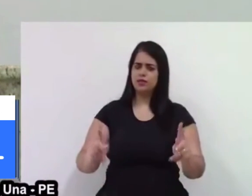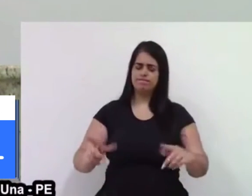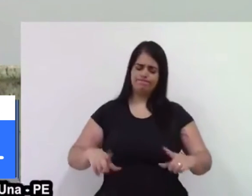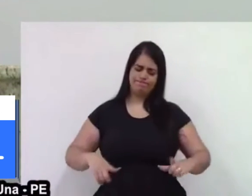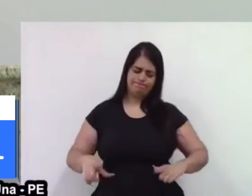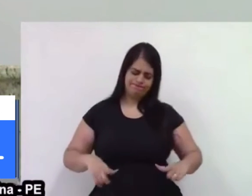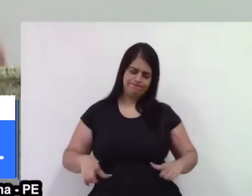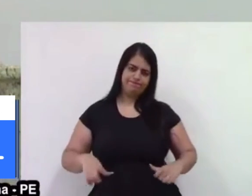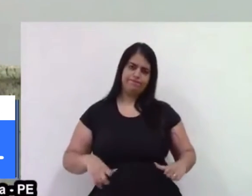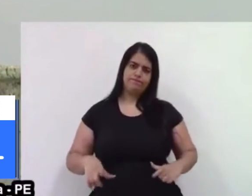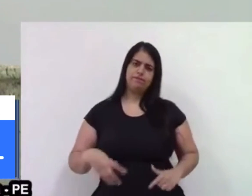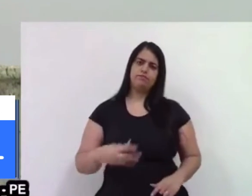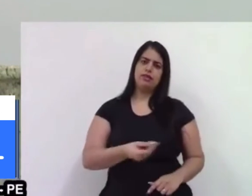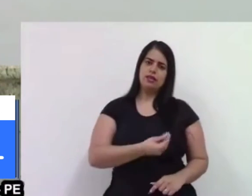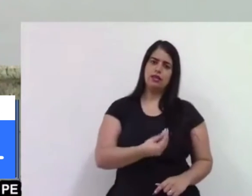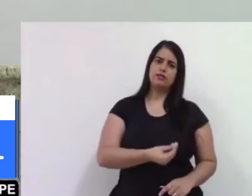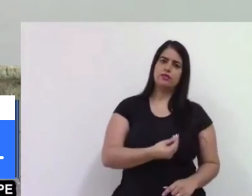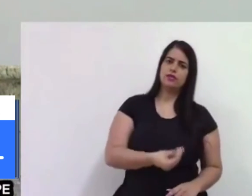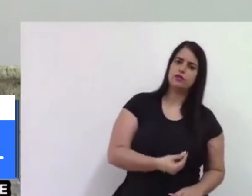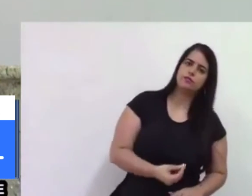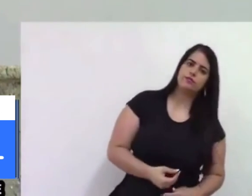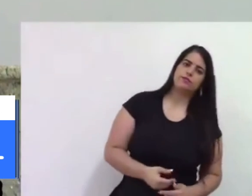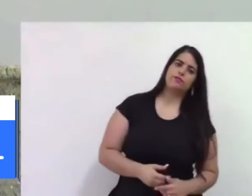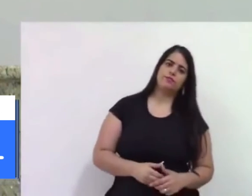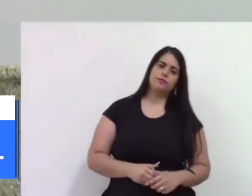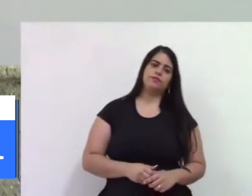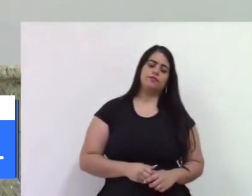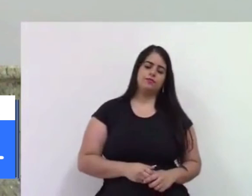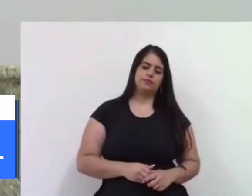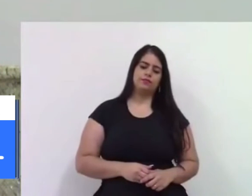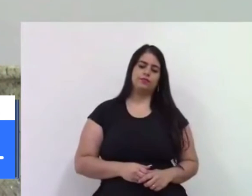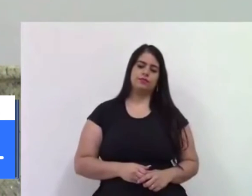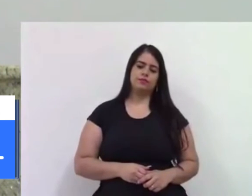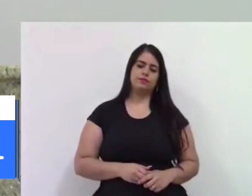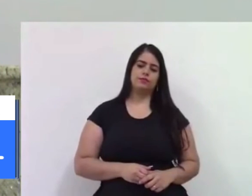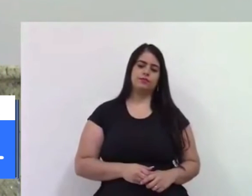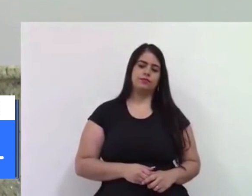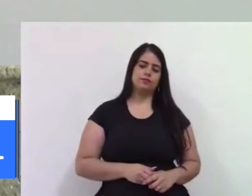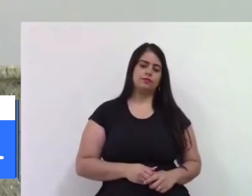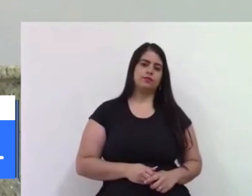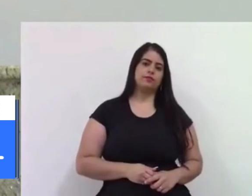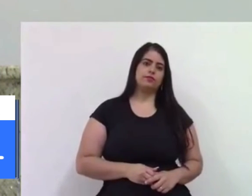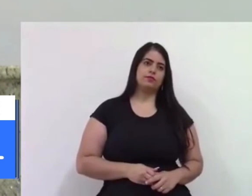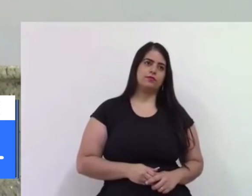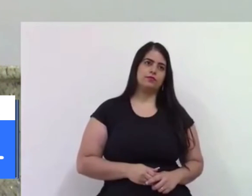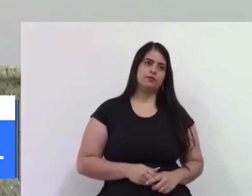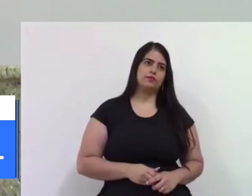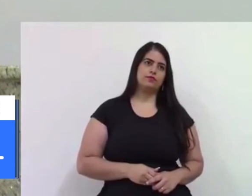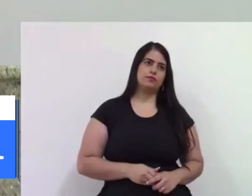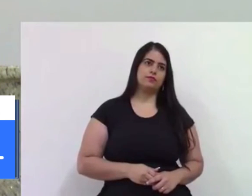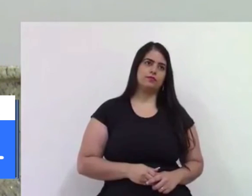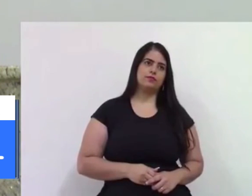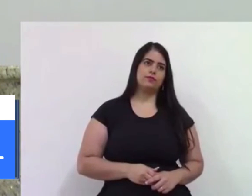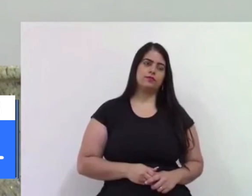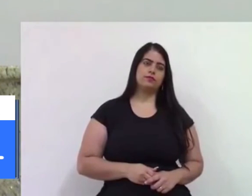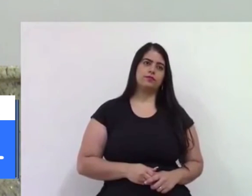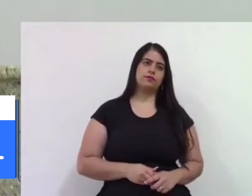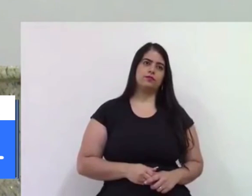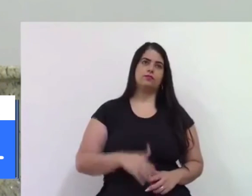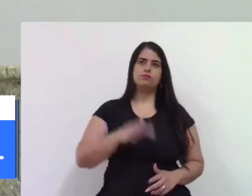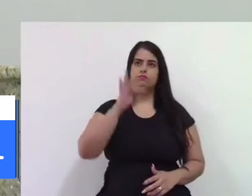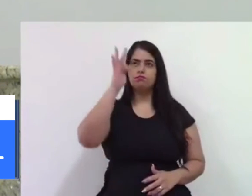a vida nos coloca diante para que possamos tentar resolver, mas com fé em Deus